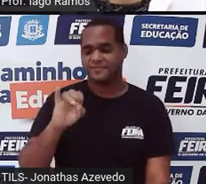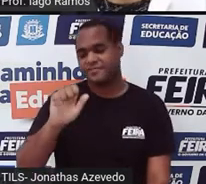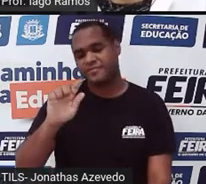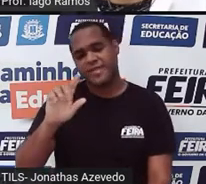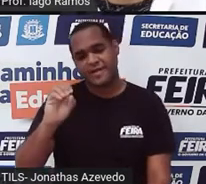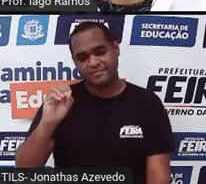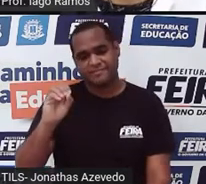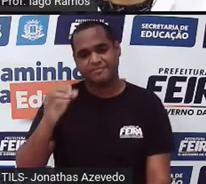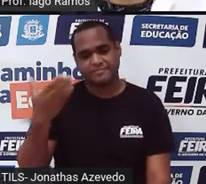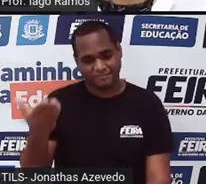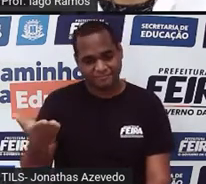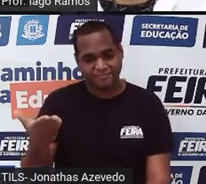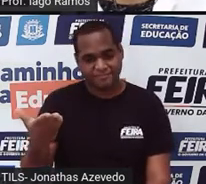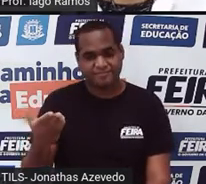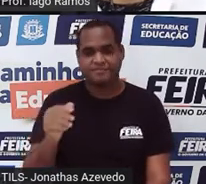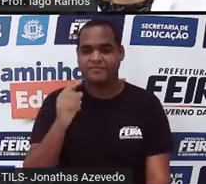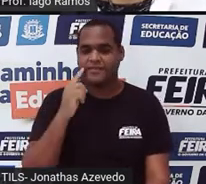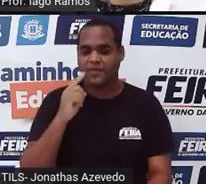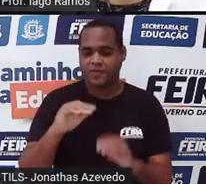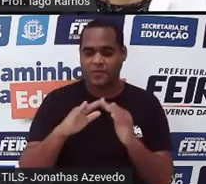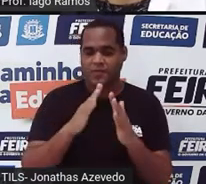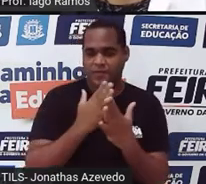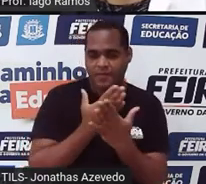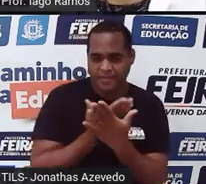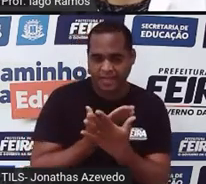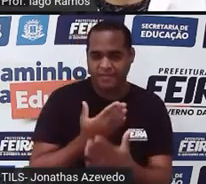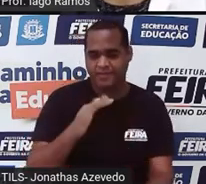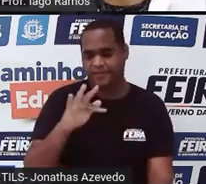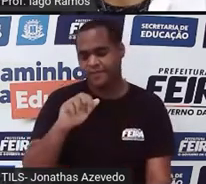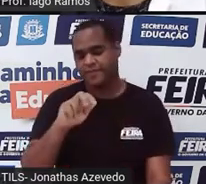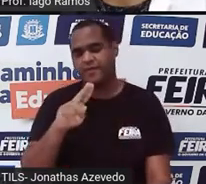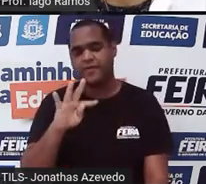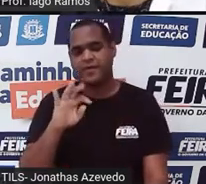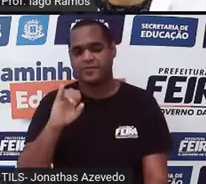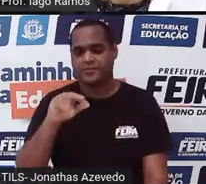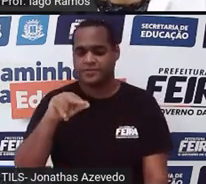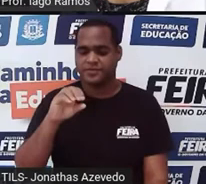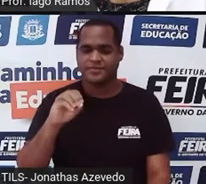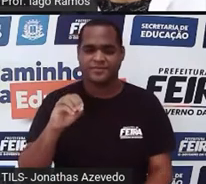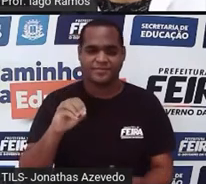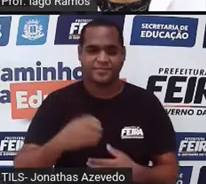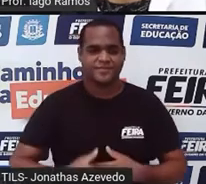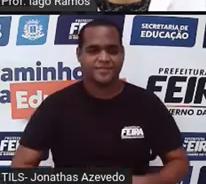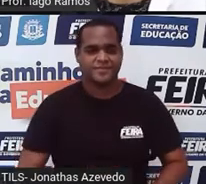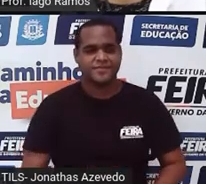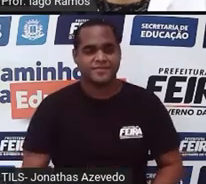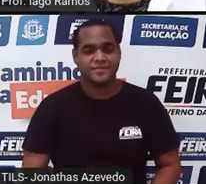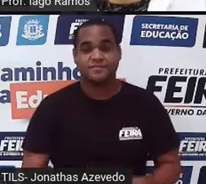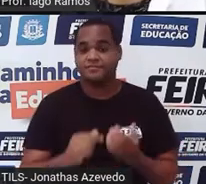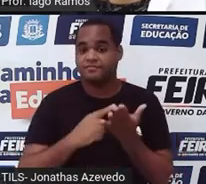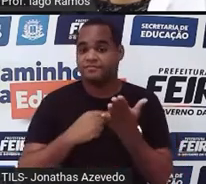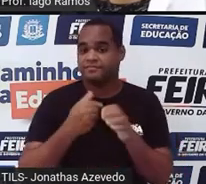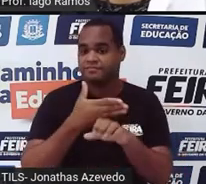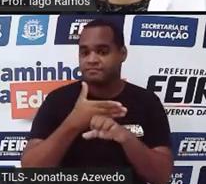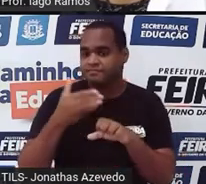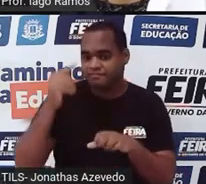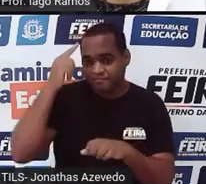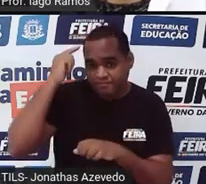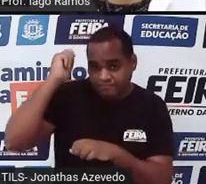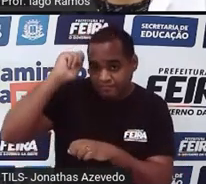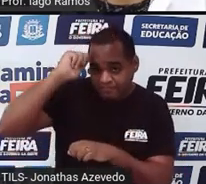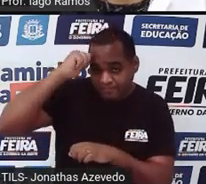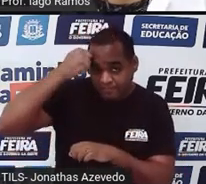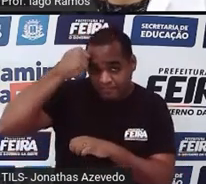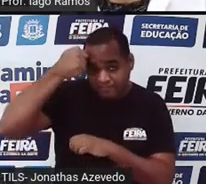vem lá da Escola Municipal Faustino Dias Lima. Bom, eu tenho pele branca, o meu cabelo